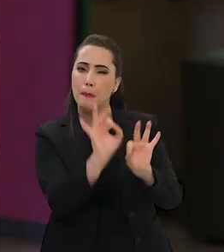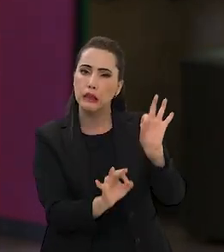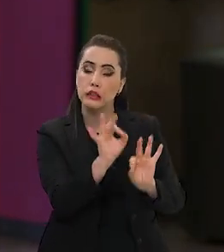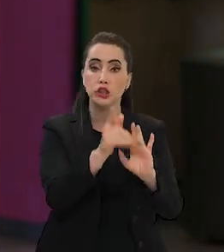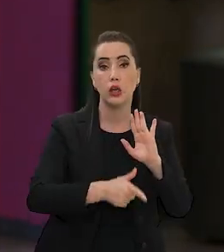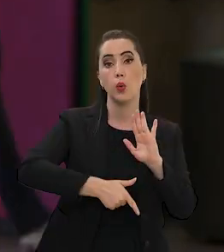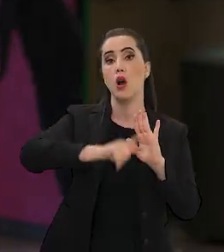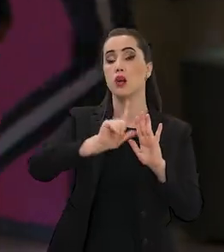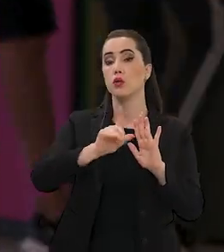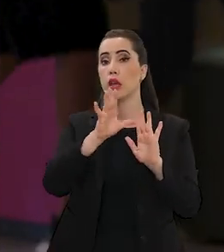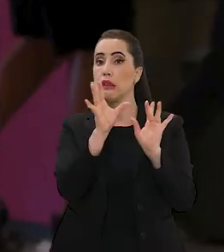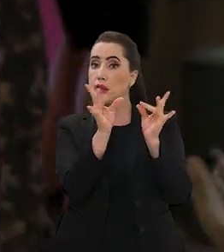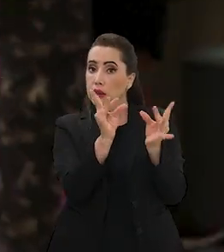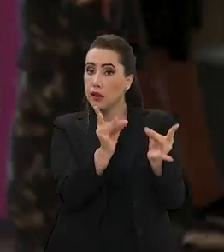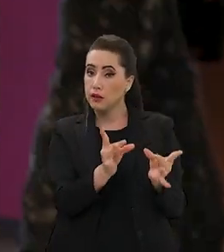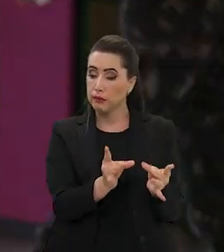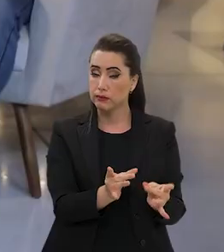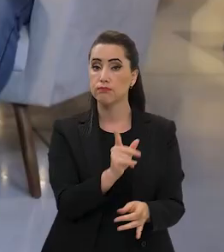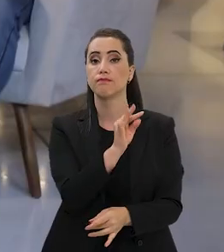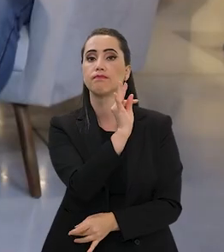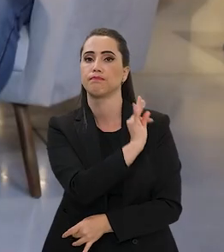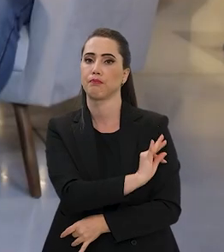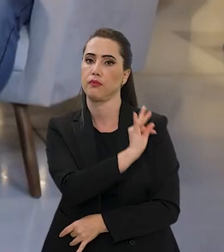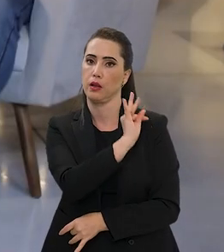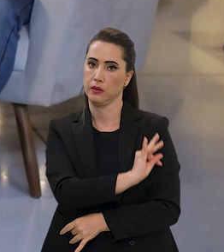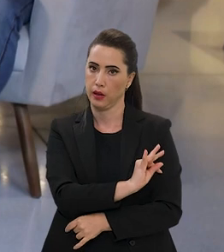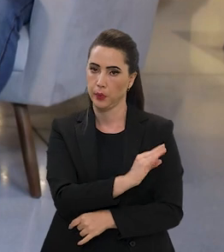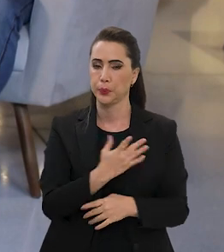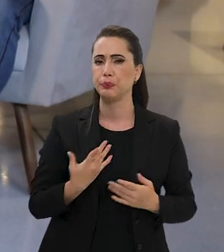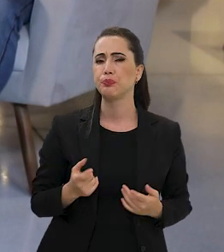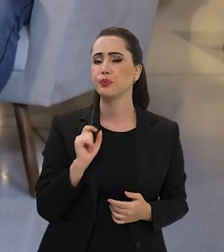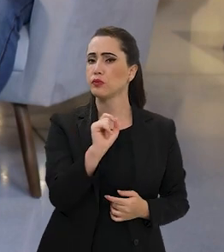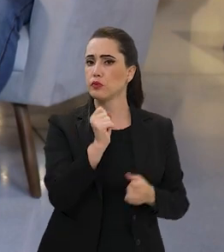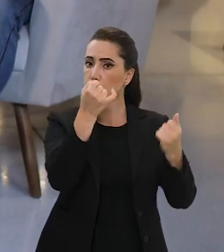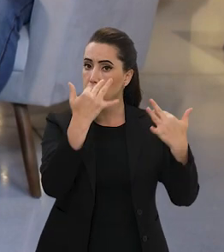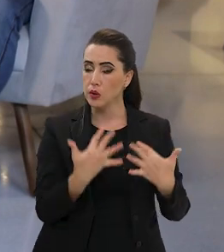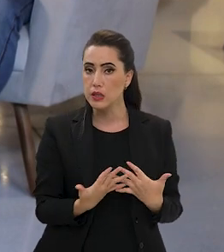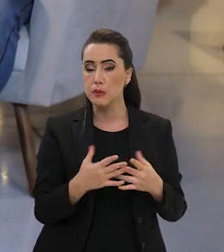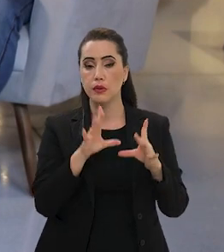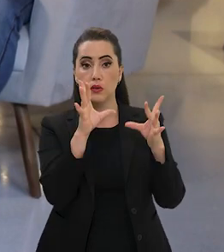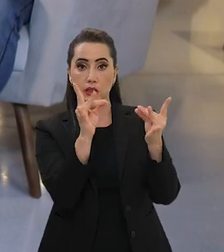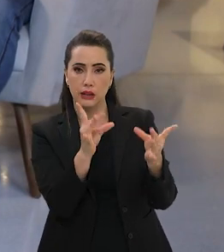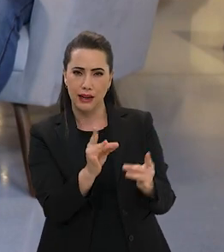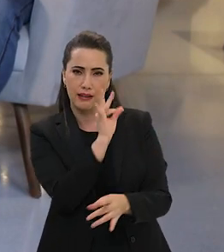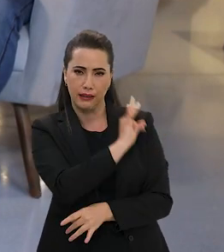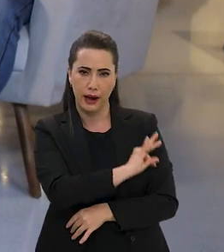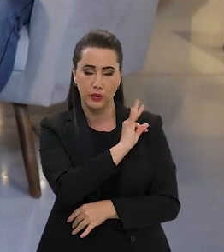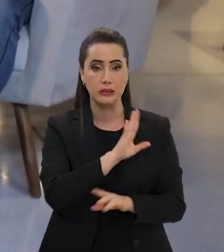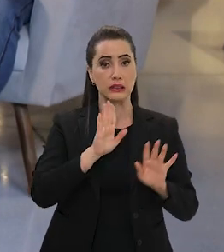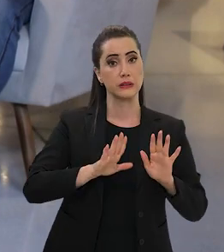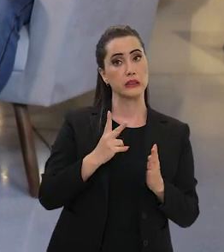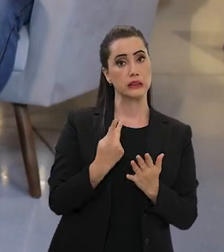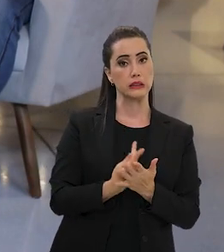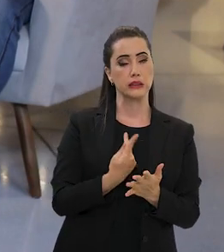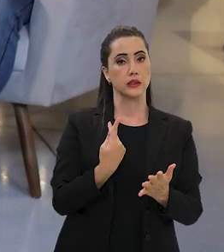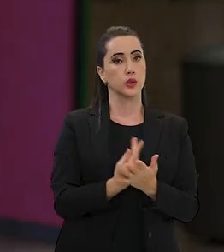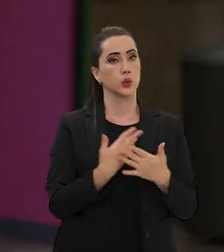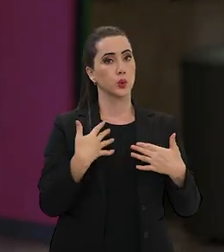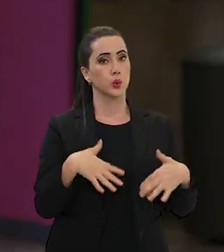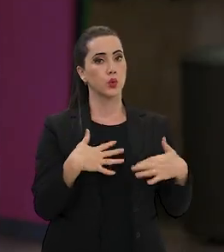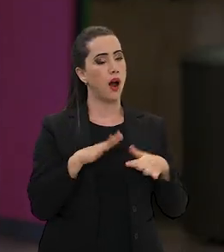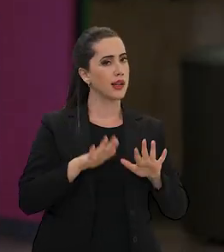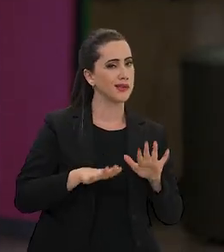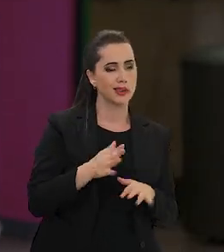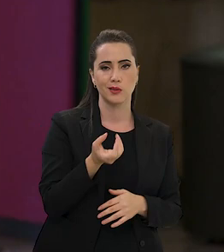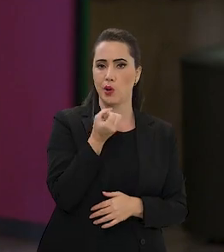estruturados os critérios técnicos. Quando eu diria esses critérios técnicos falham, você